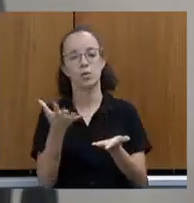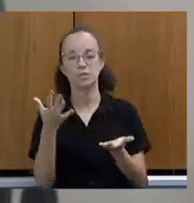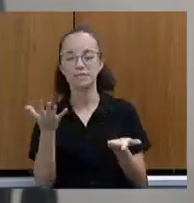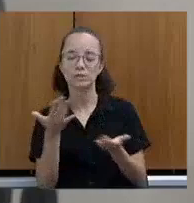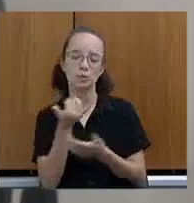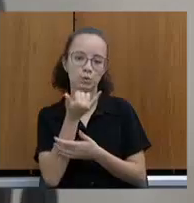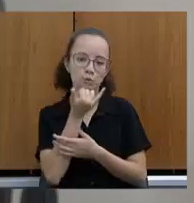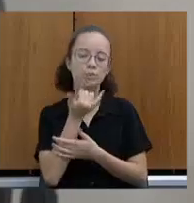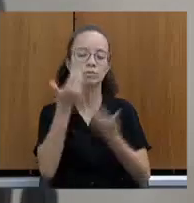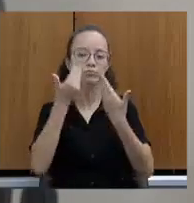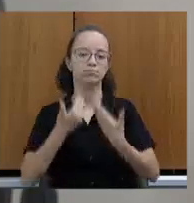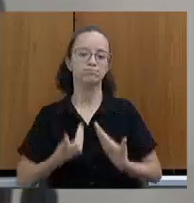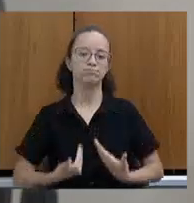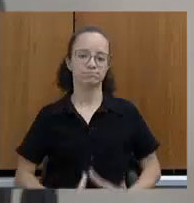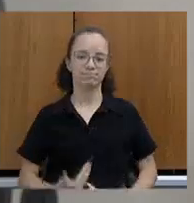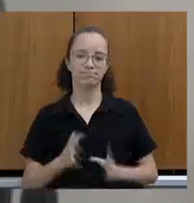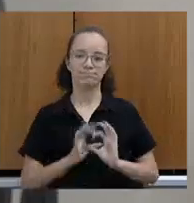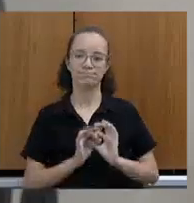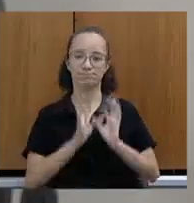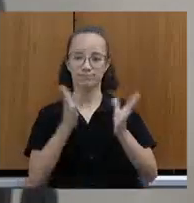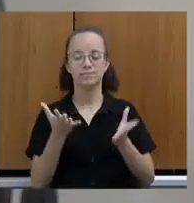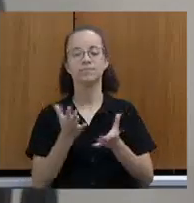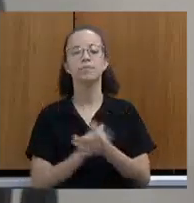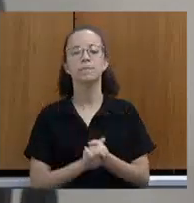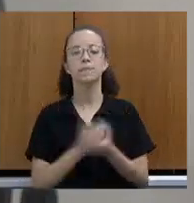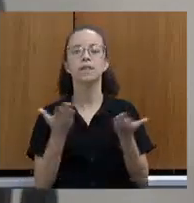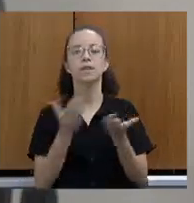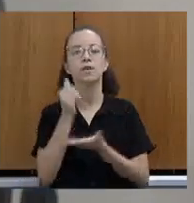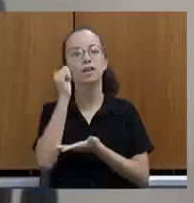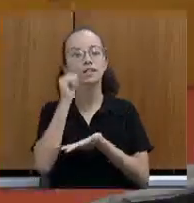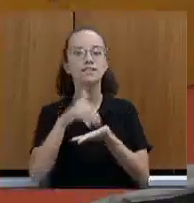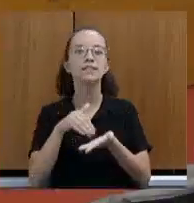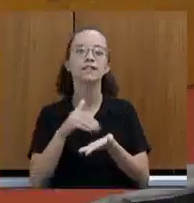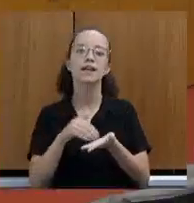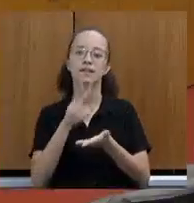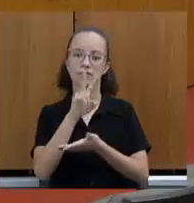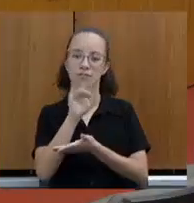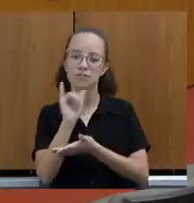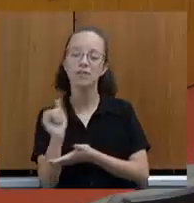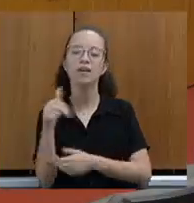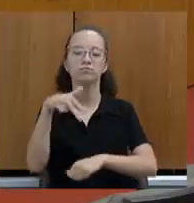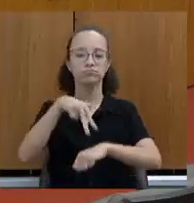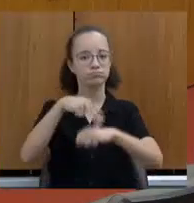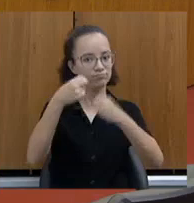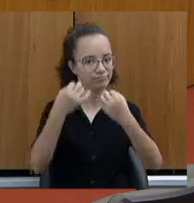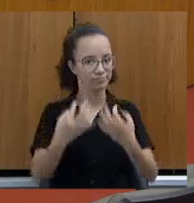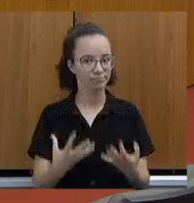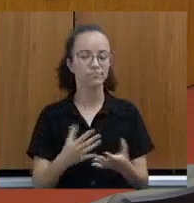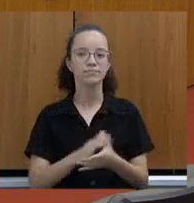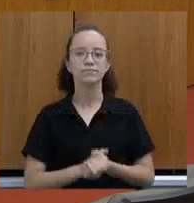Fiscaliza. Mas estou aqui à disposição. Então, passa a palavra à secretária, que vai trazer suas exposições.